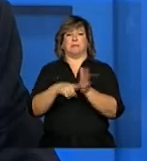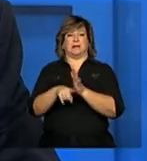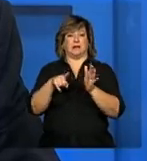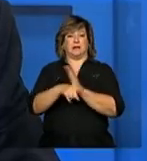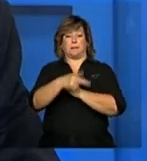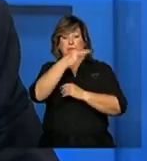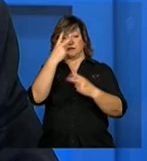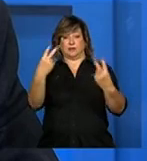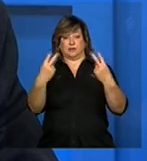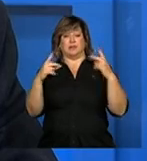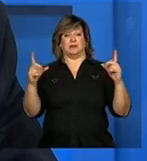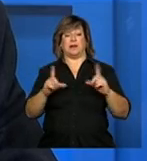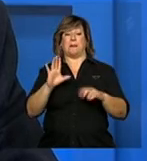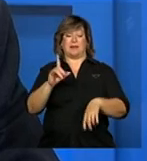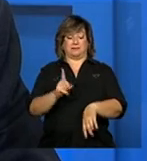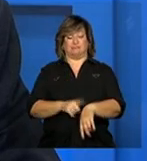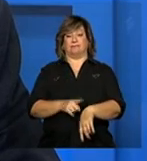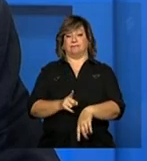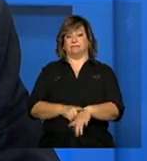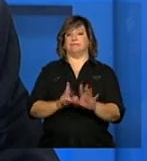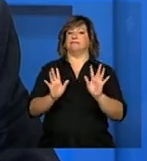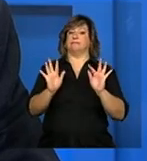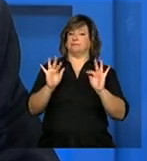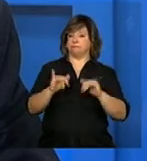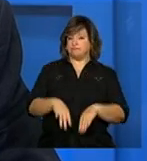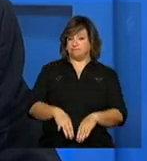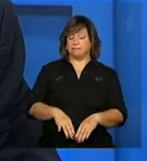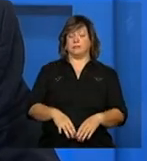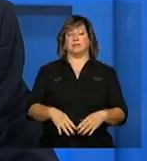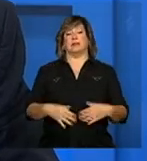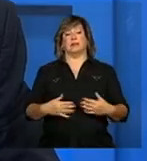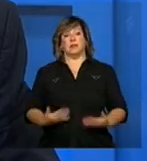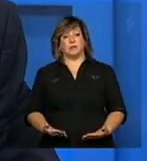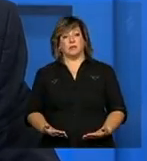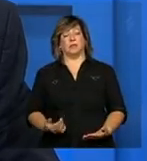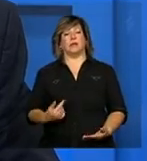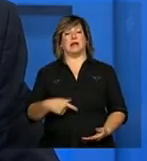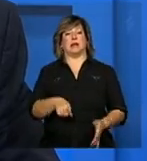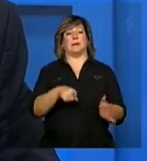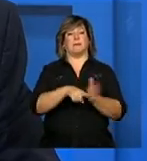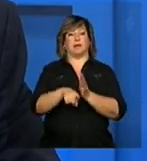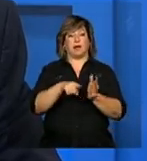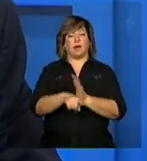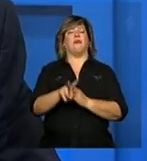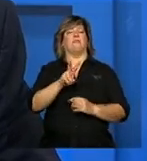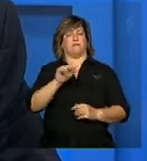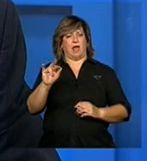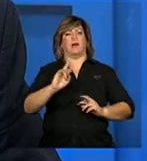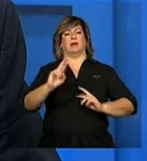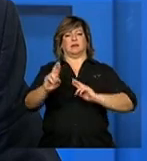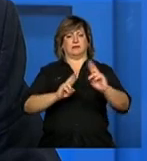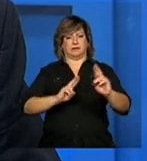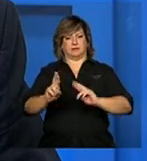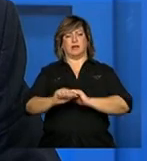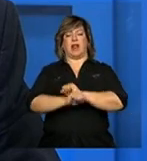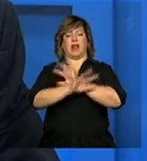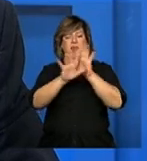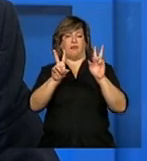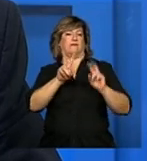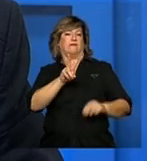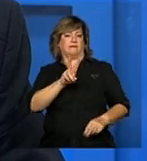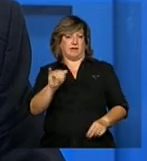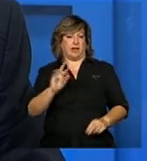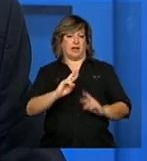telespectadores mas nosso tempo chegou ao final as perguntas vão ser esclarecidas